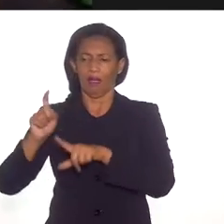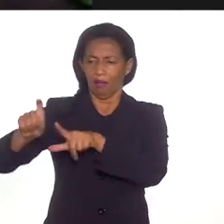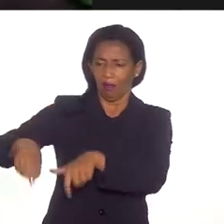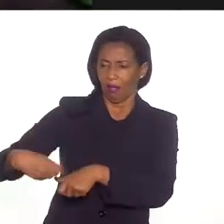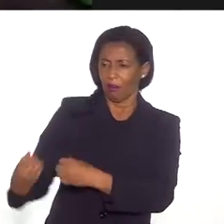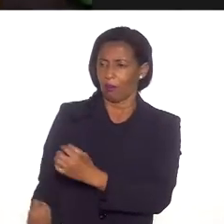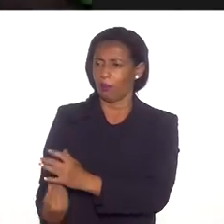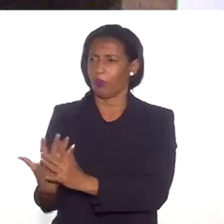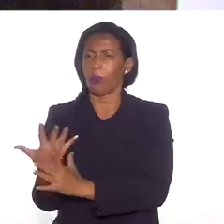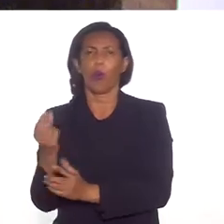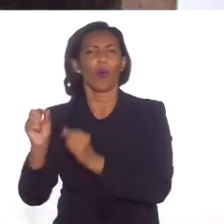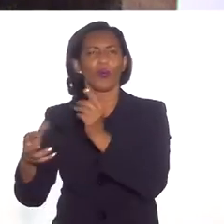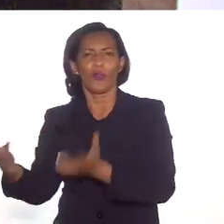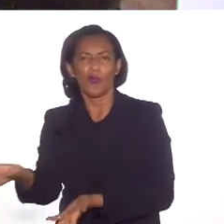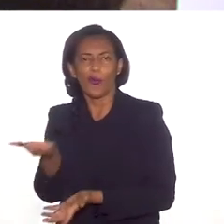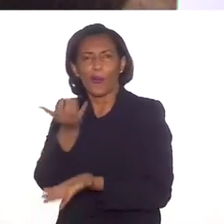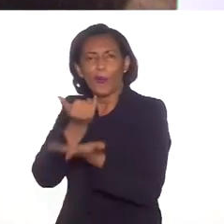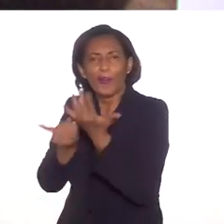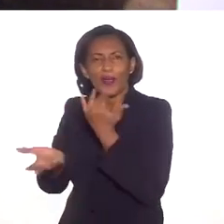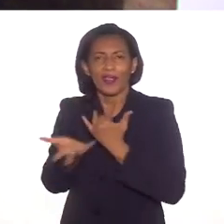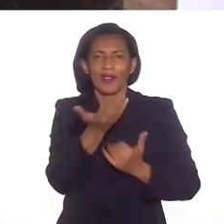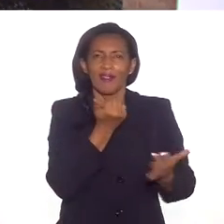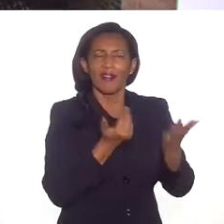plantar o que eu quero comer.